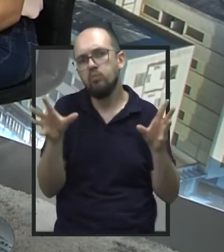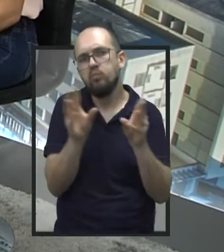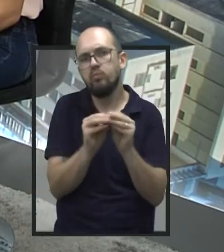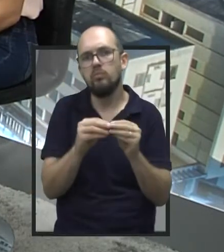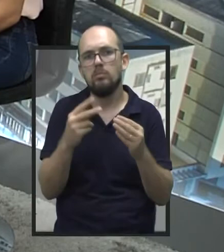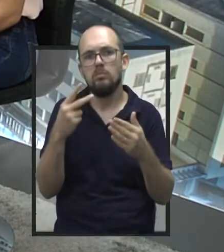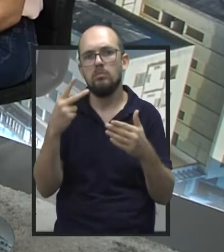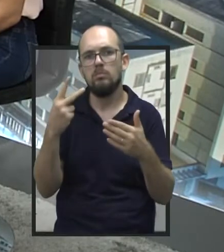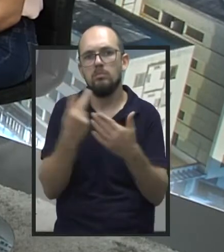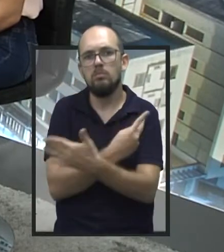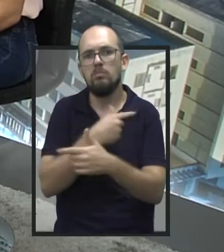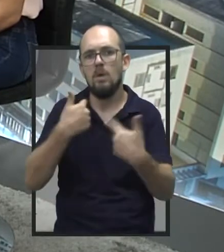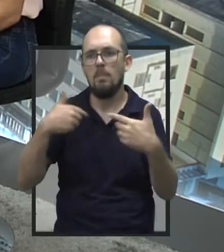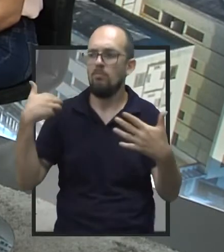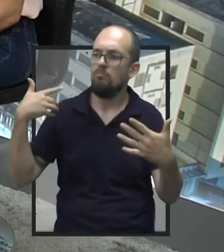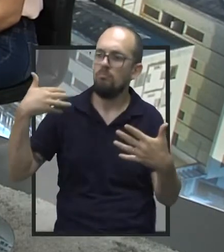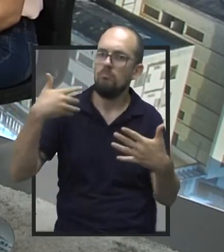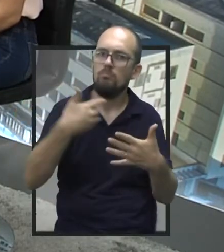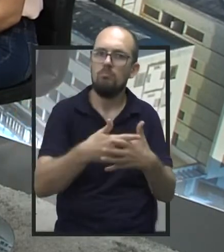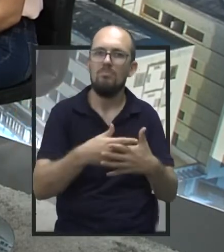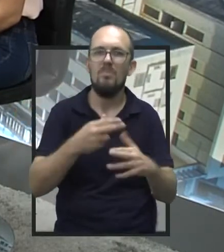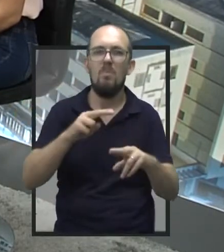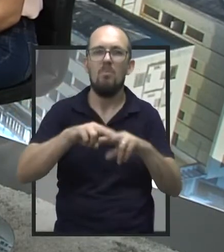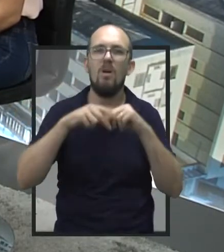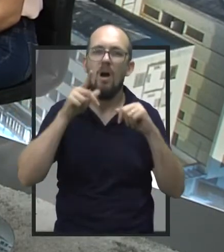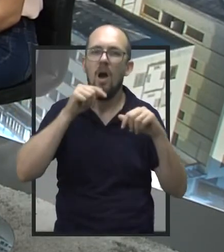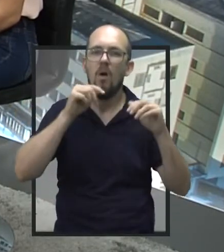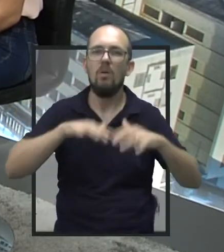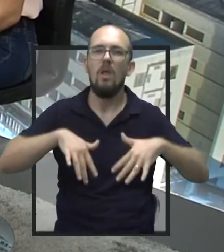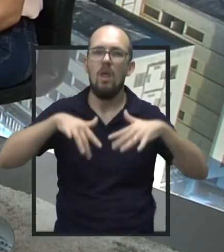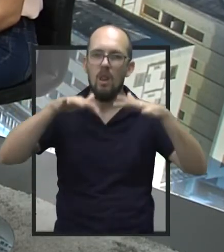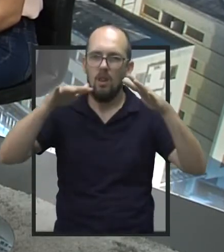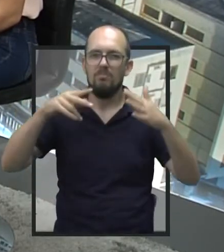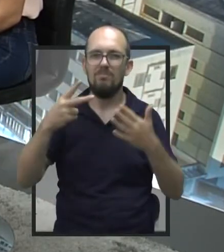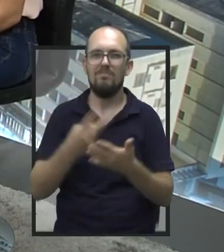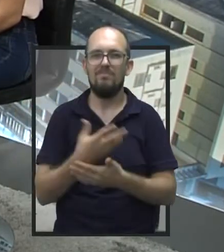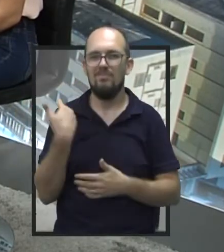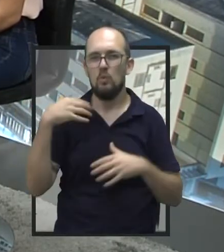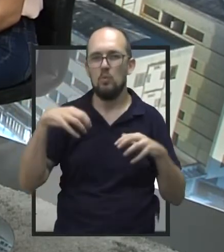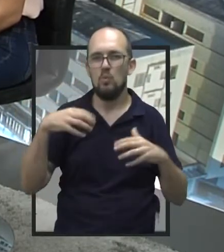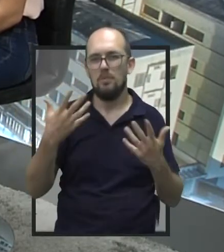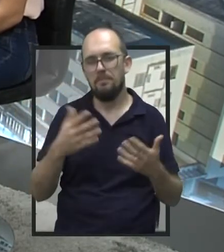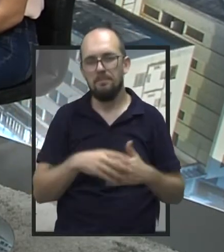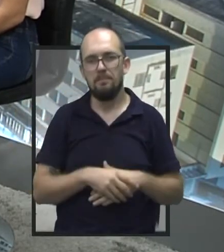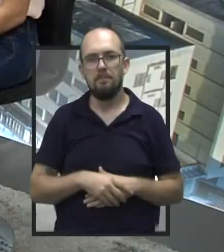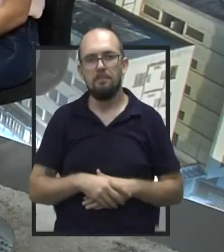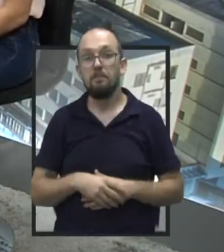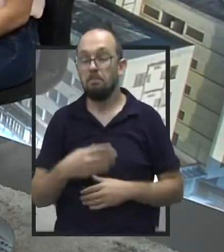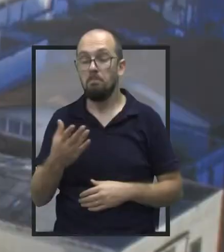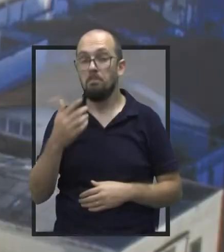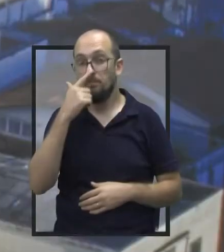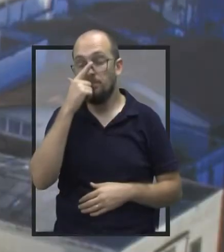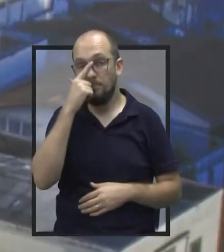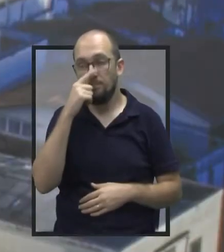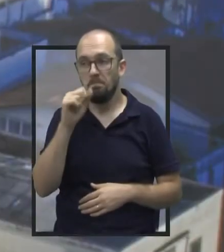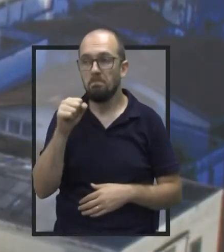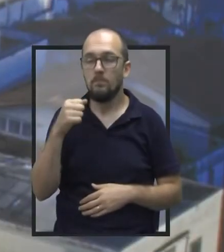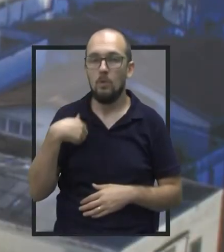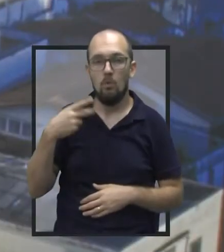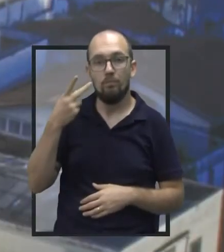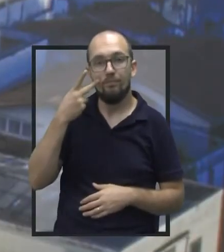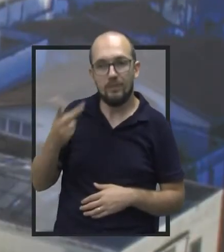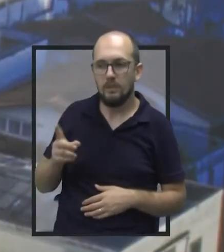de rescaldo que foi feito logo após esse episódio das enchentes. É, então, eu estive visitando, sim, alguns